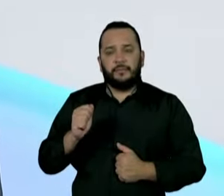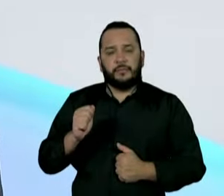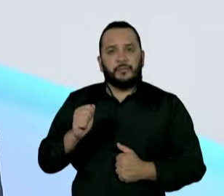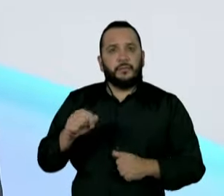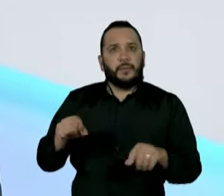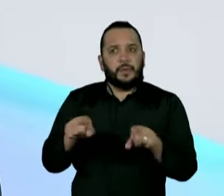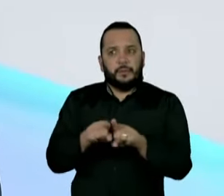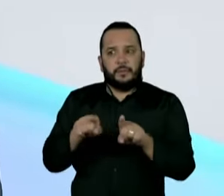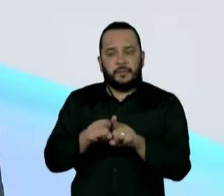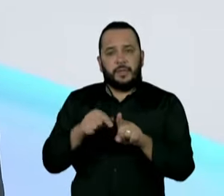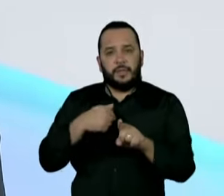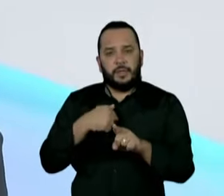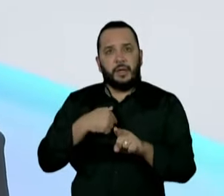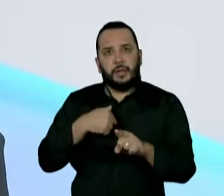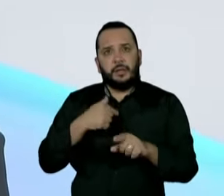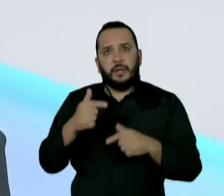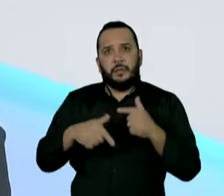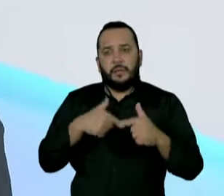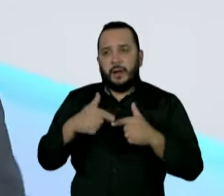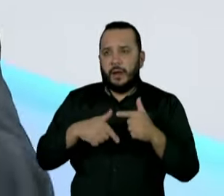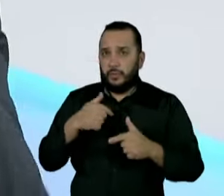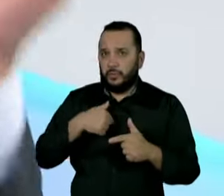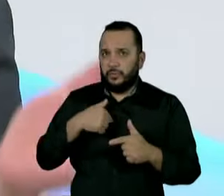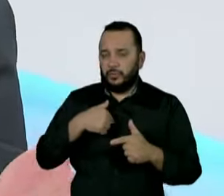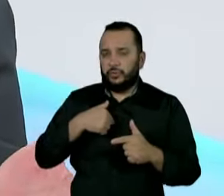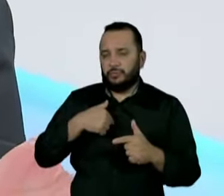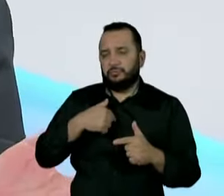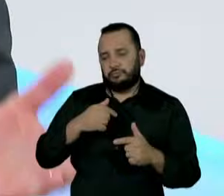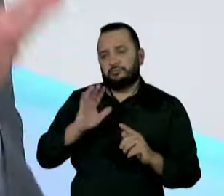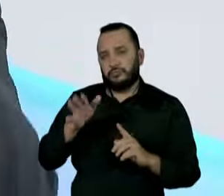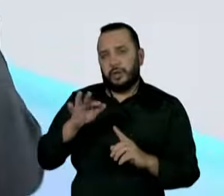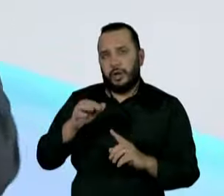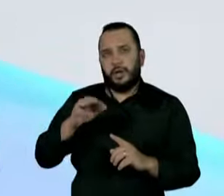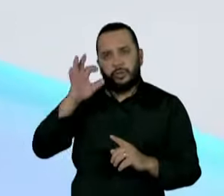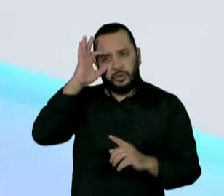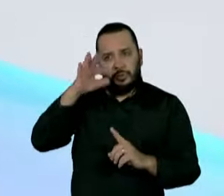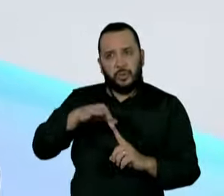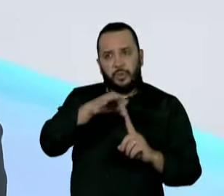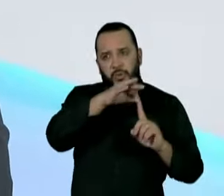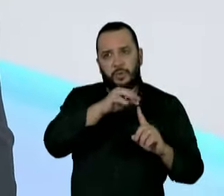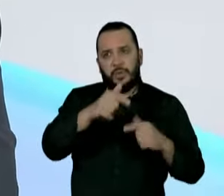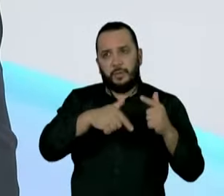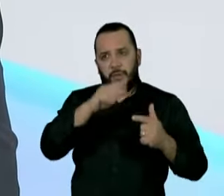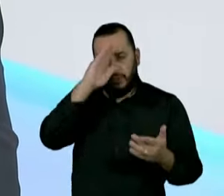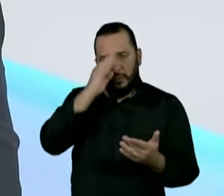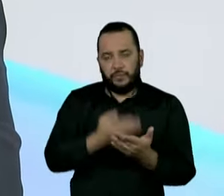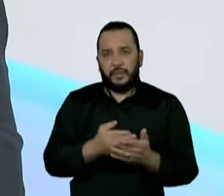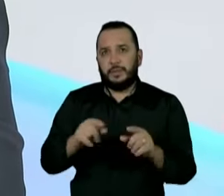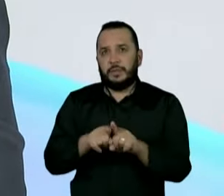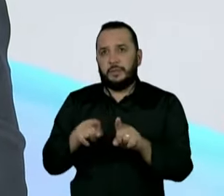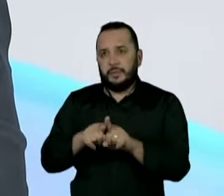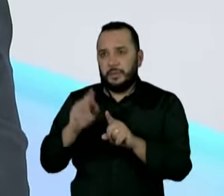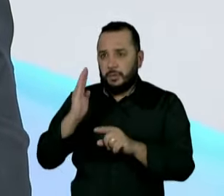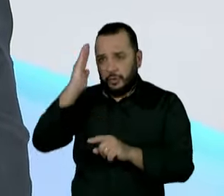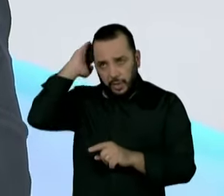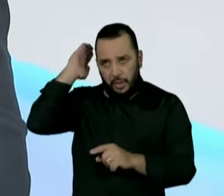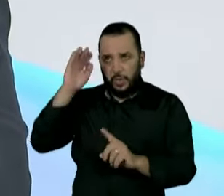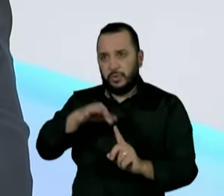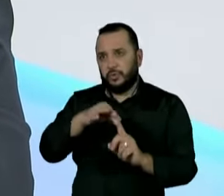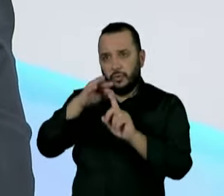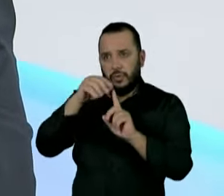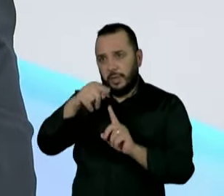confiança e me falaram bem dele. Depois foi nomeado pelo Michel, depois pelo presidente Bolsonaro.